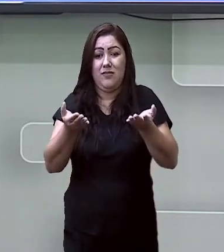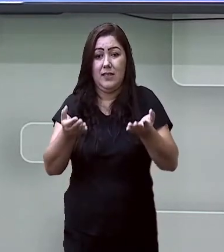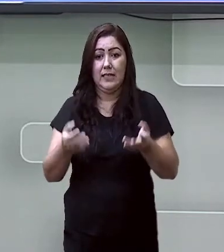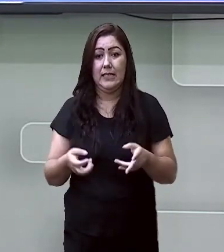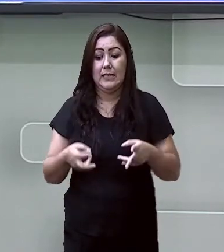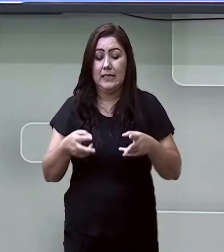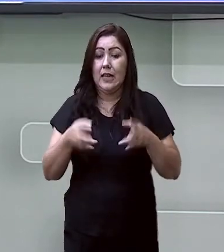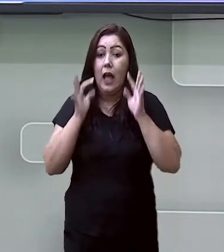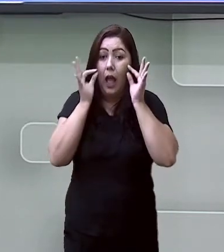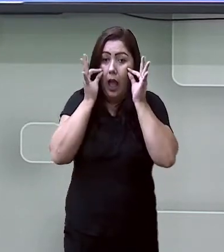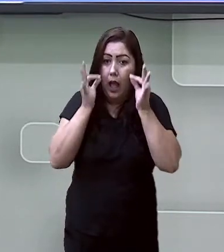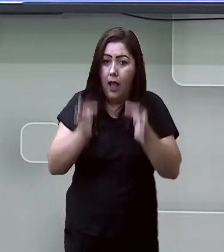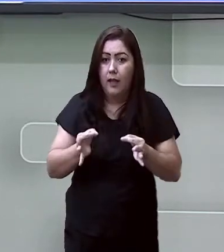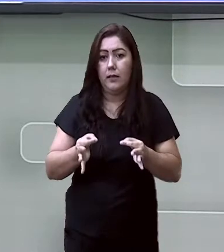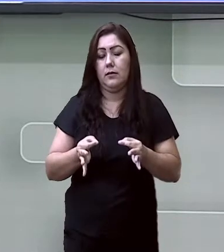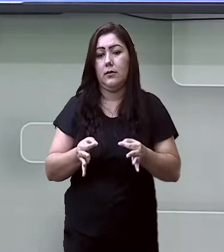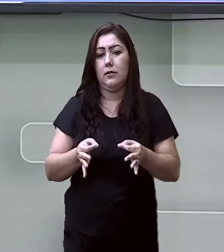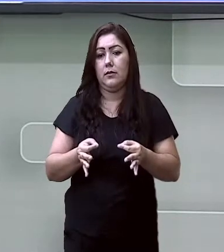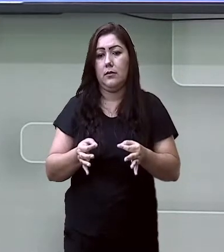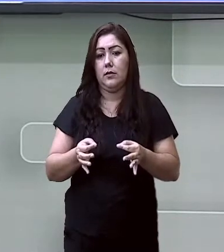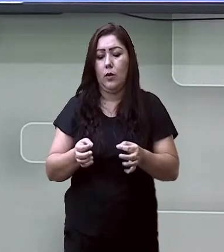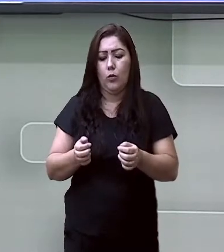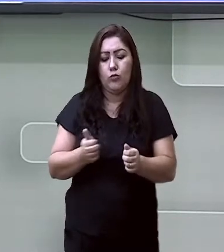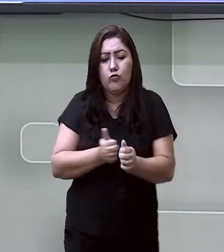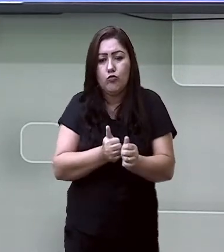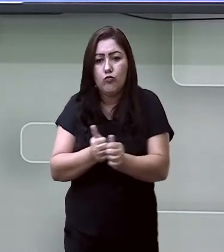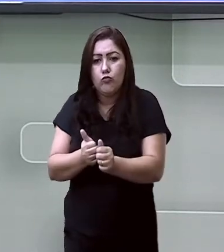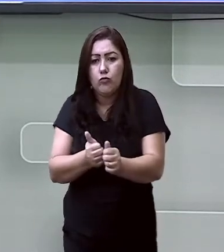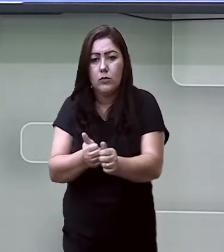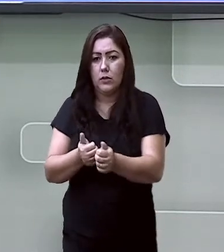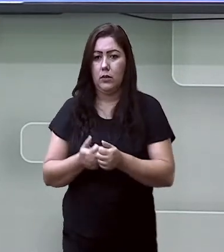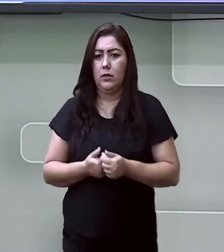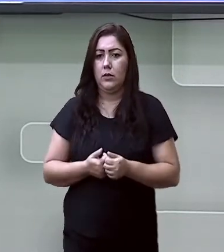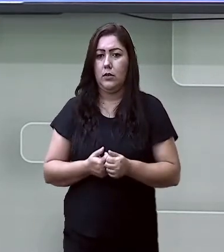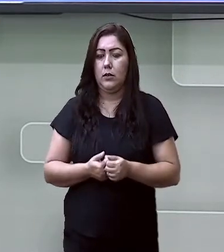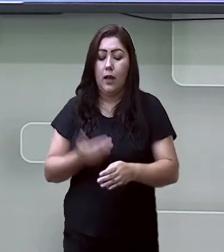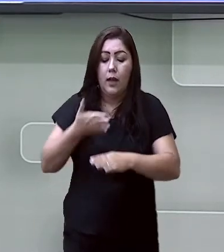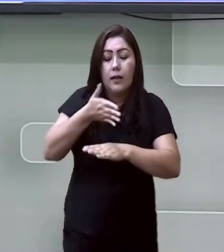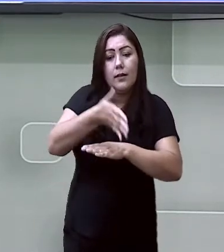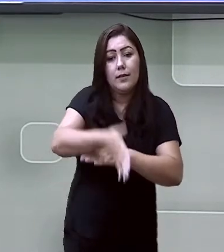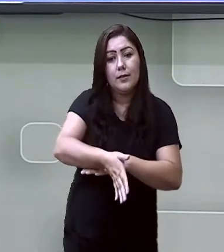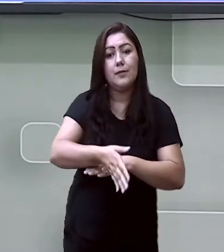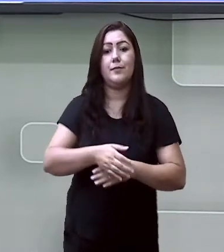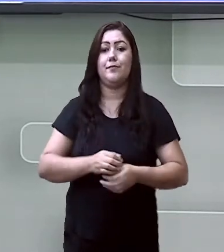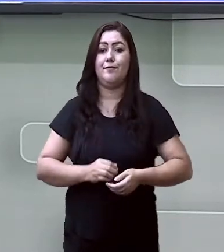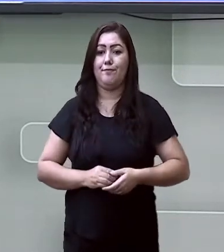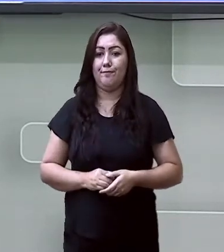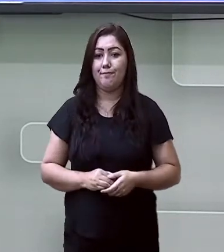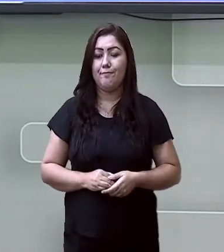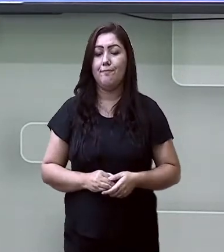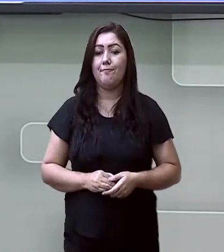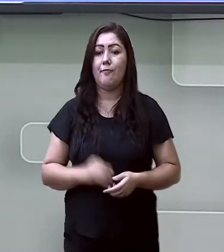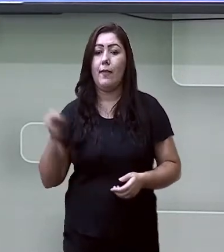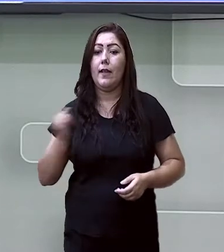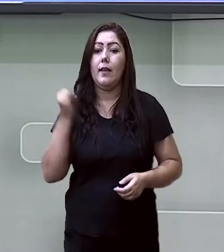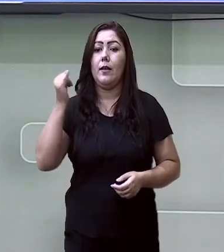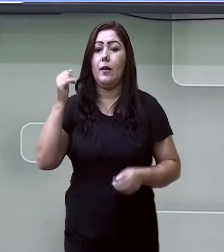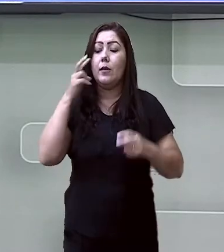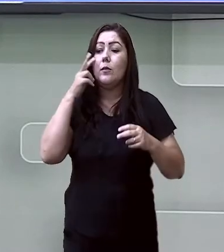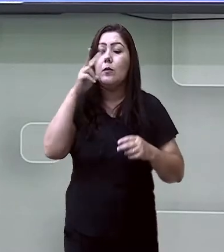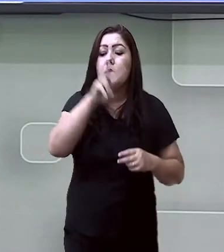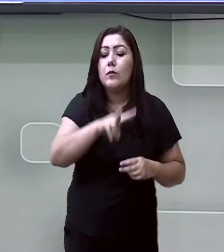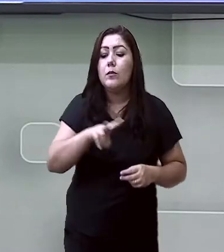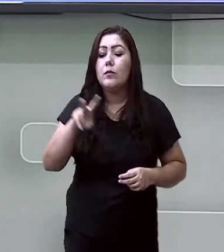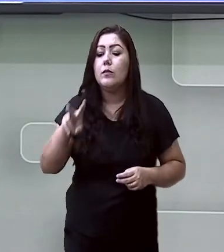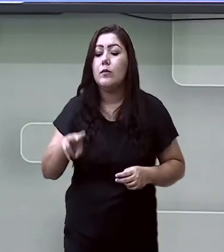acompanhar melhor, se necessário, iniciar a intervenção. Outra coisa importante a ser observada